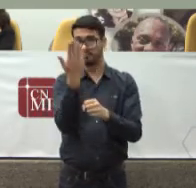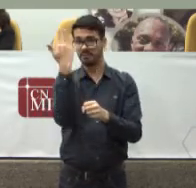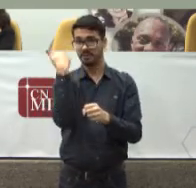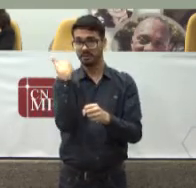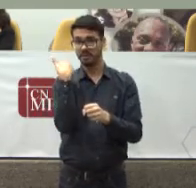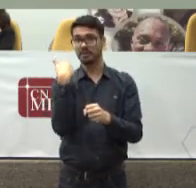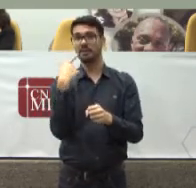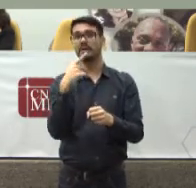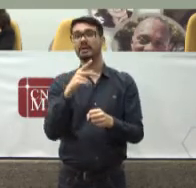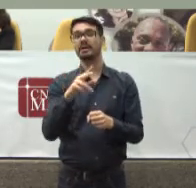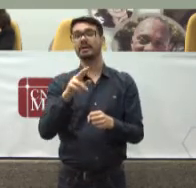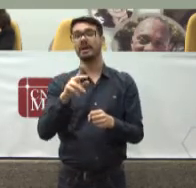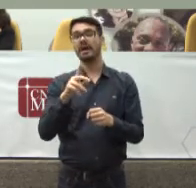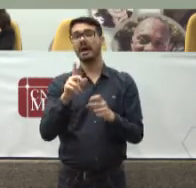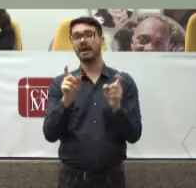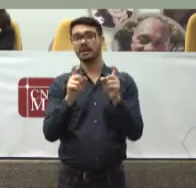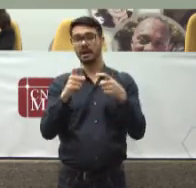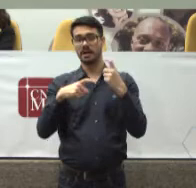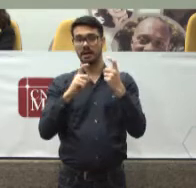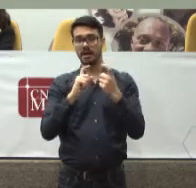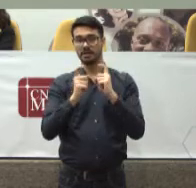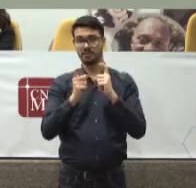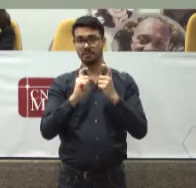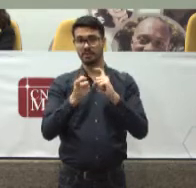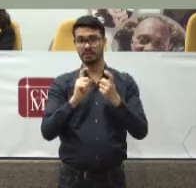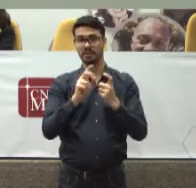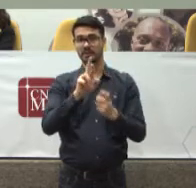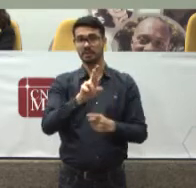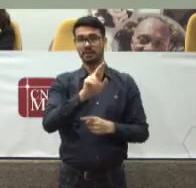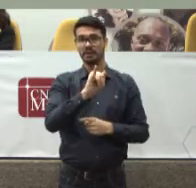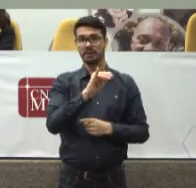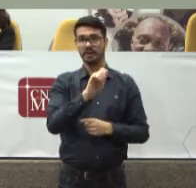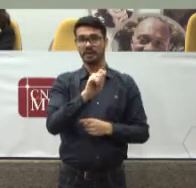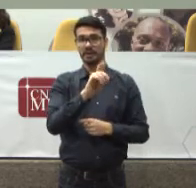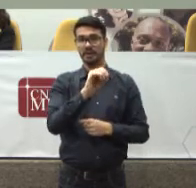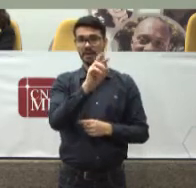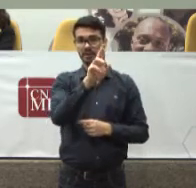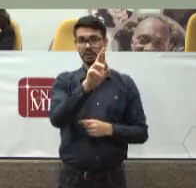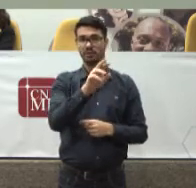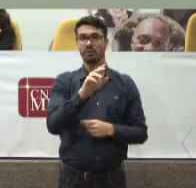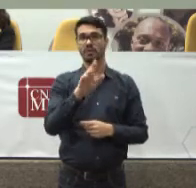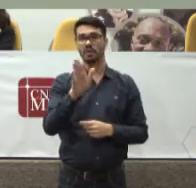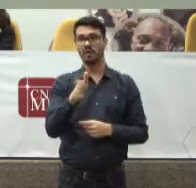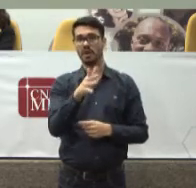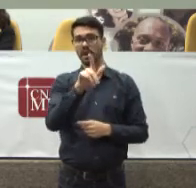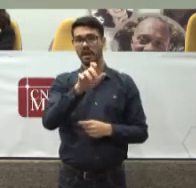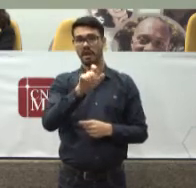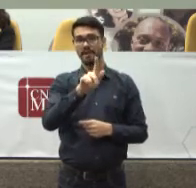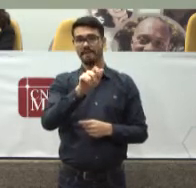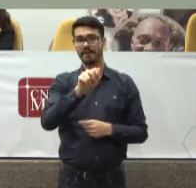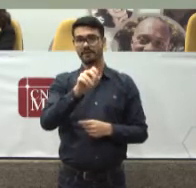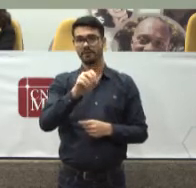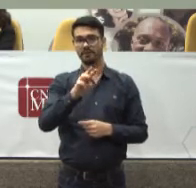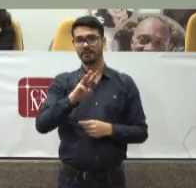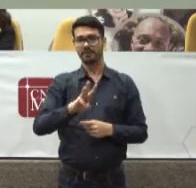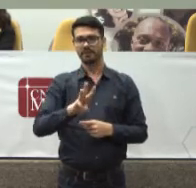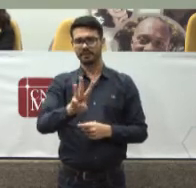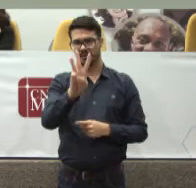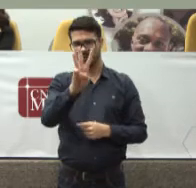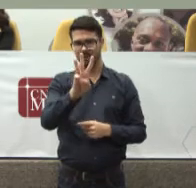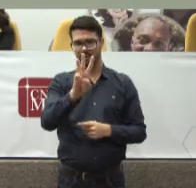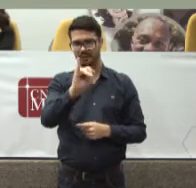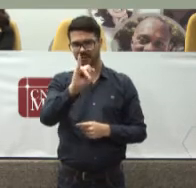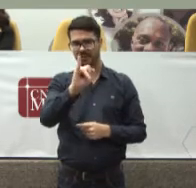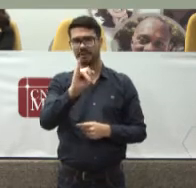ministro Ricardo Lewandowski E ele me chama Para esse desafio Eu dizia a ele Olha Minha experiência Na área do interesse